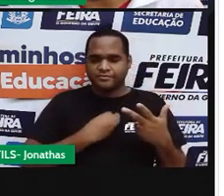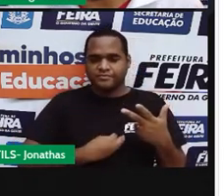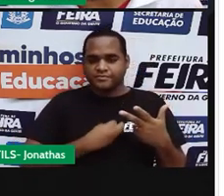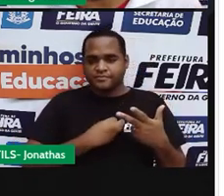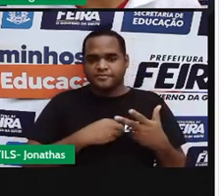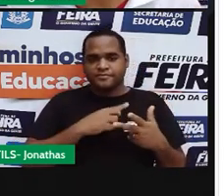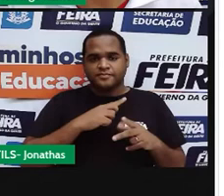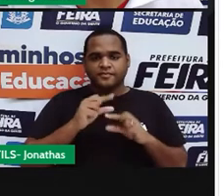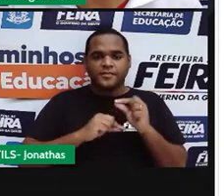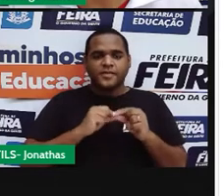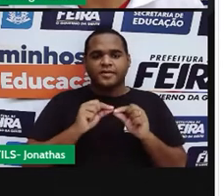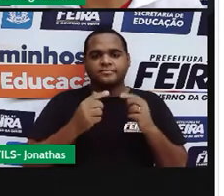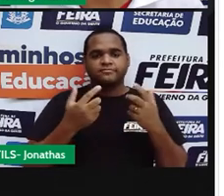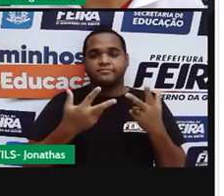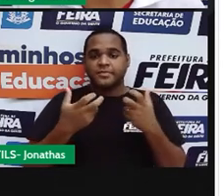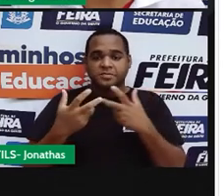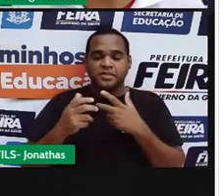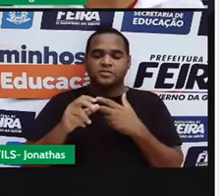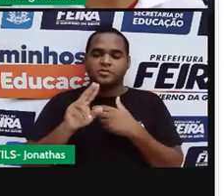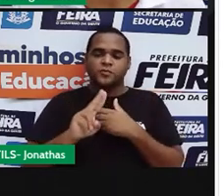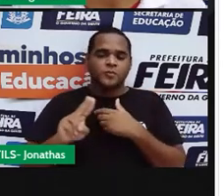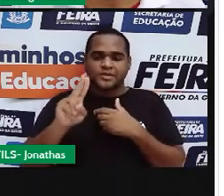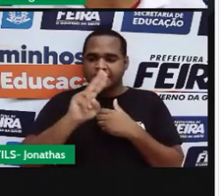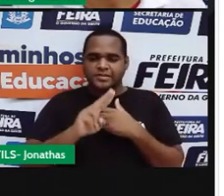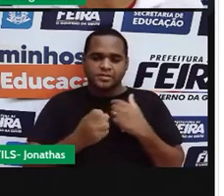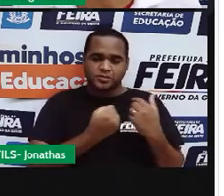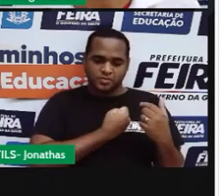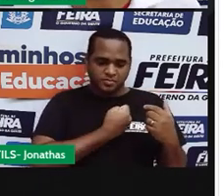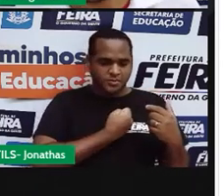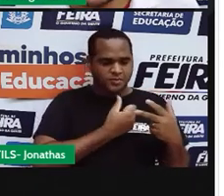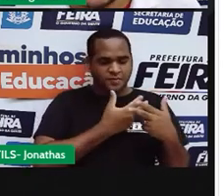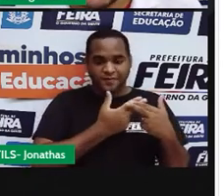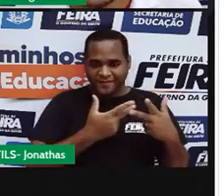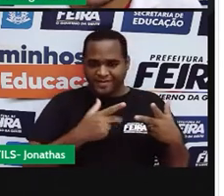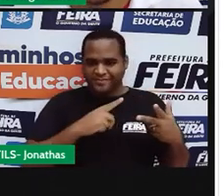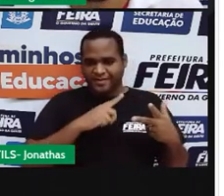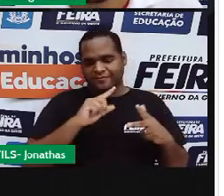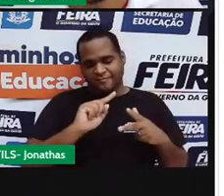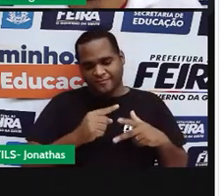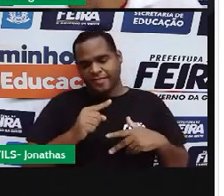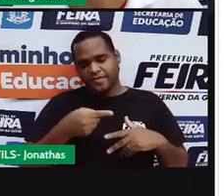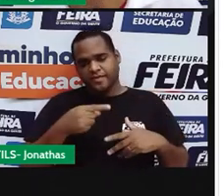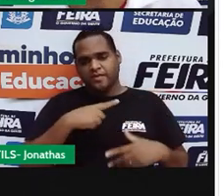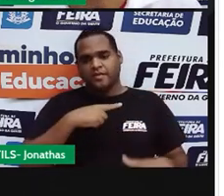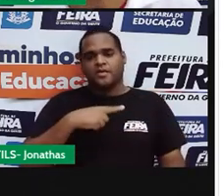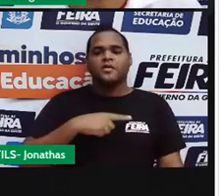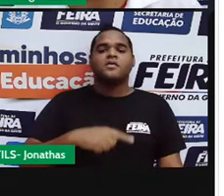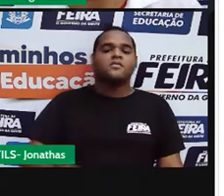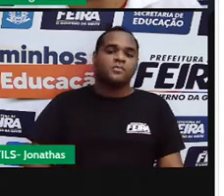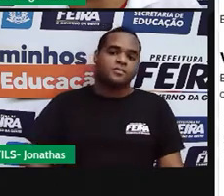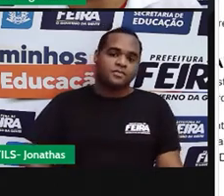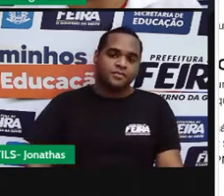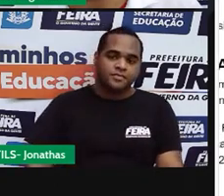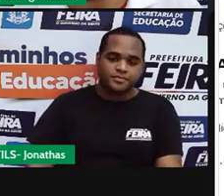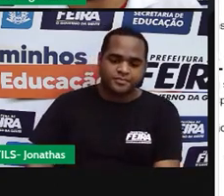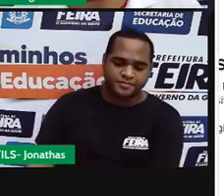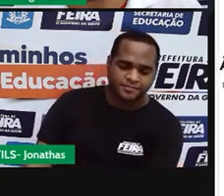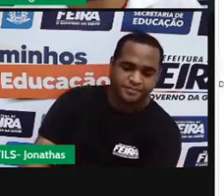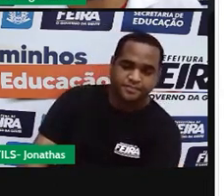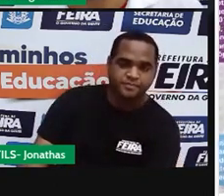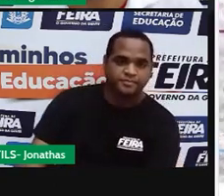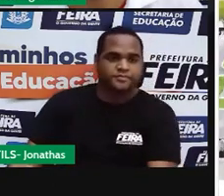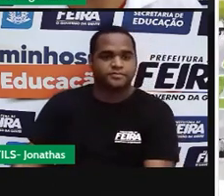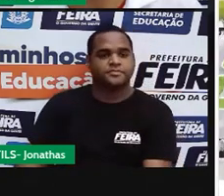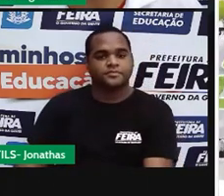que a gente percebe é usando números que tem vírgulas, tá? Bom, mas vamos então entender